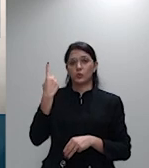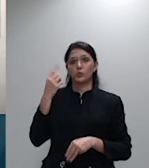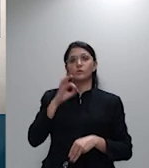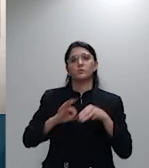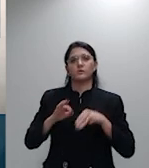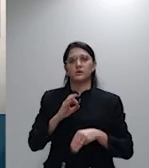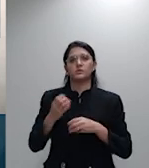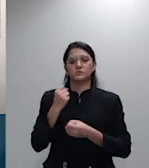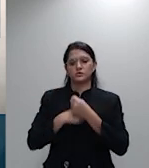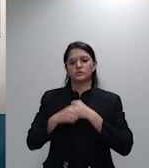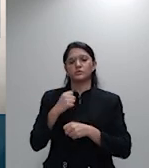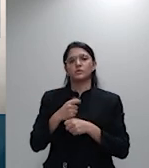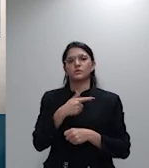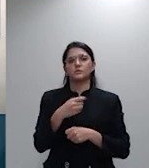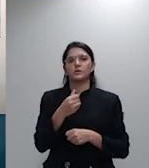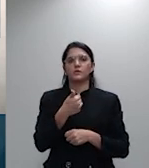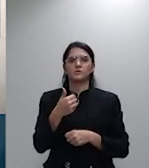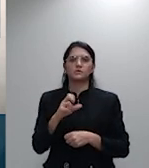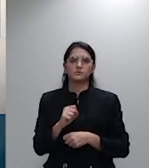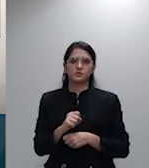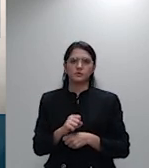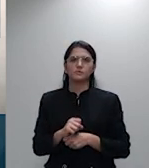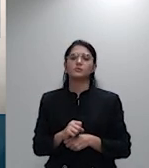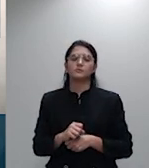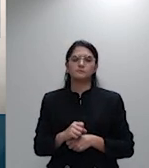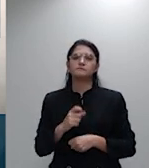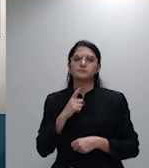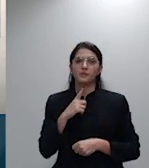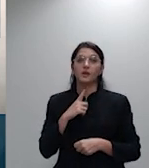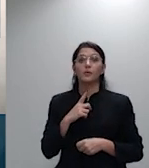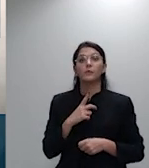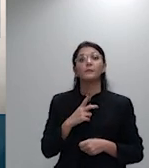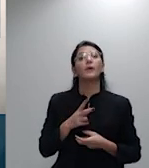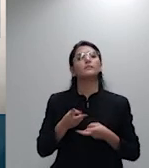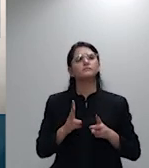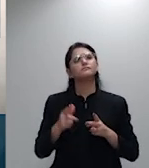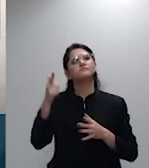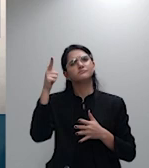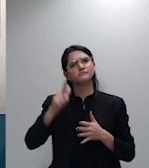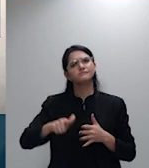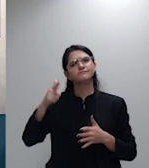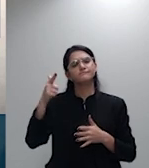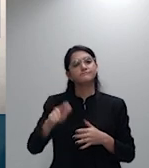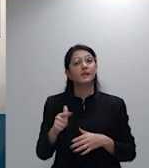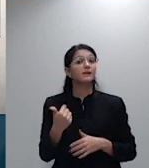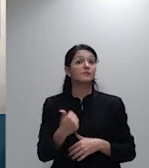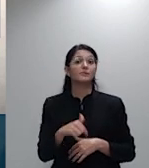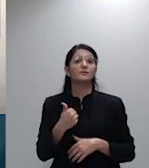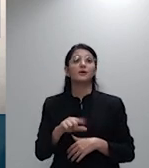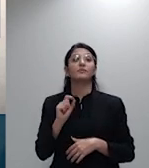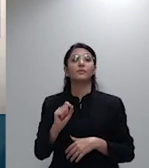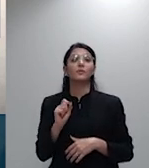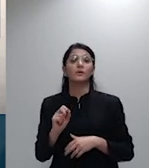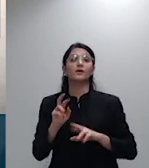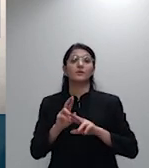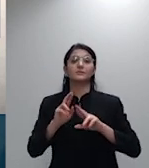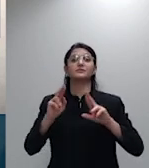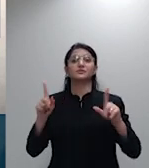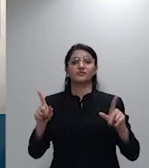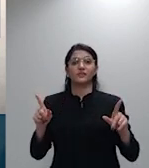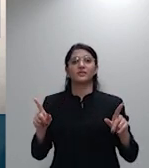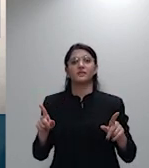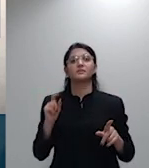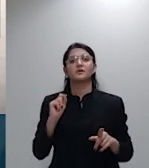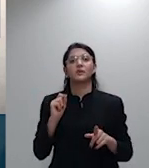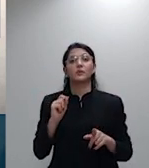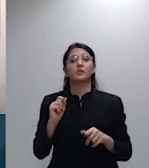instrução deste repetitivo não houve maior divergência entre as partes do Amigos Cury quanto a extensão do tema